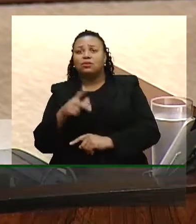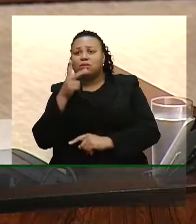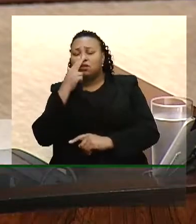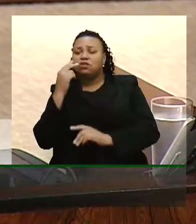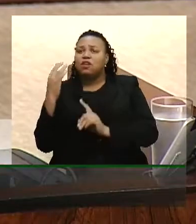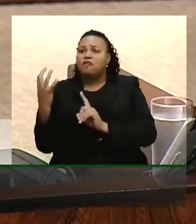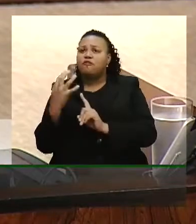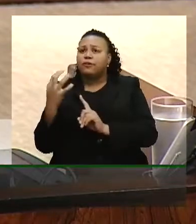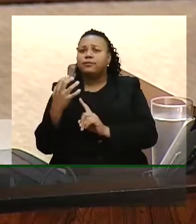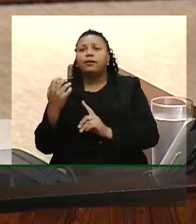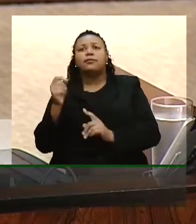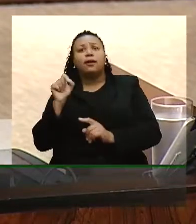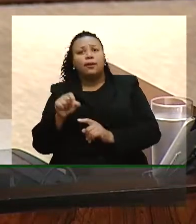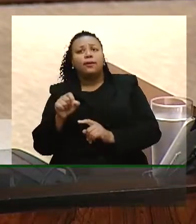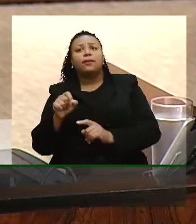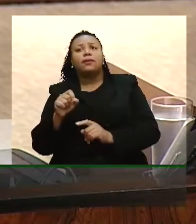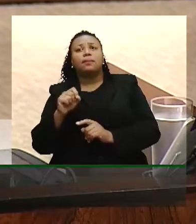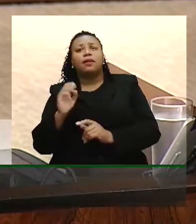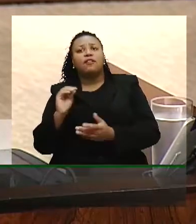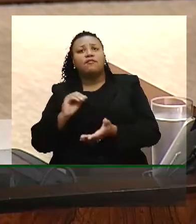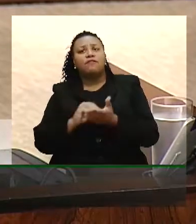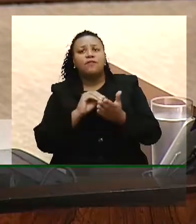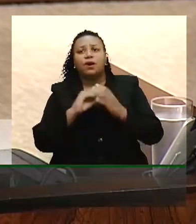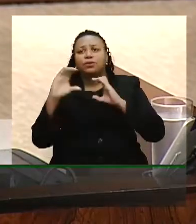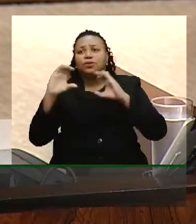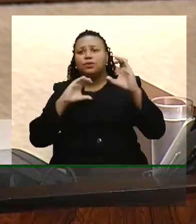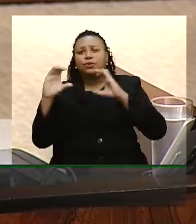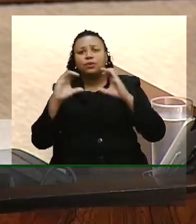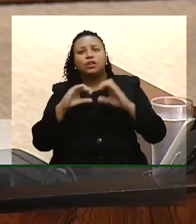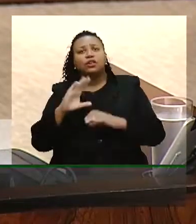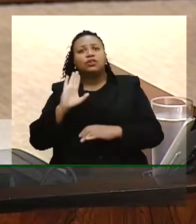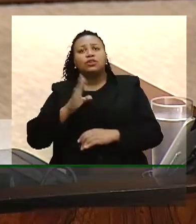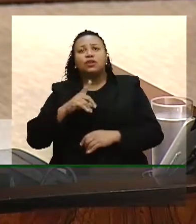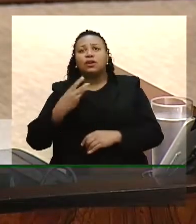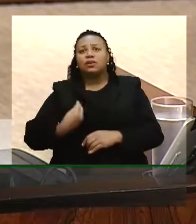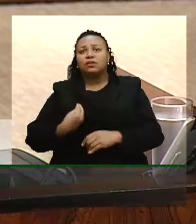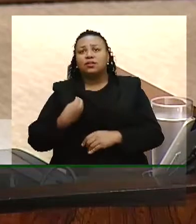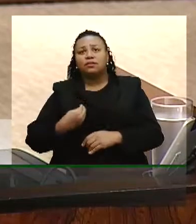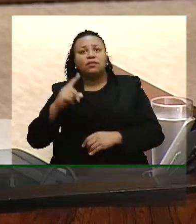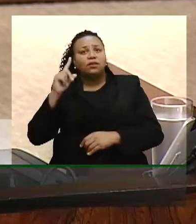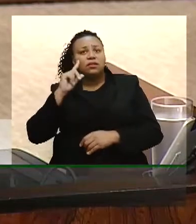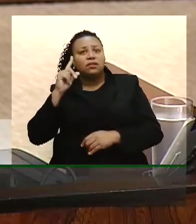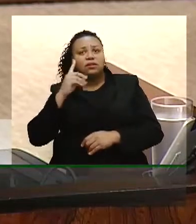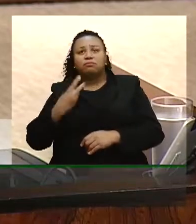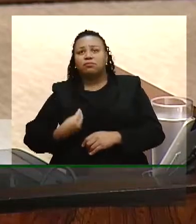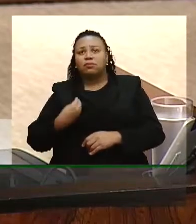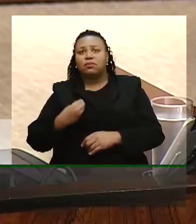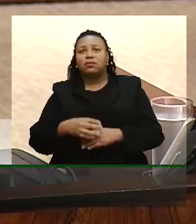fortemente pela má comunicação, já tão presente em nosso dia a dia.